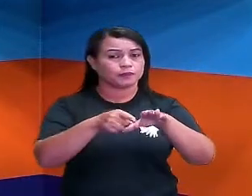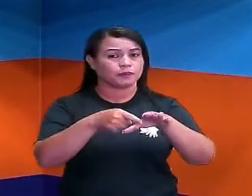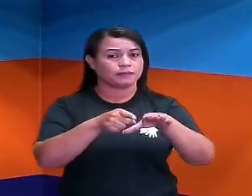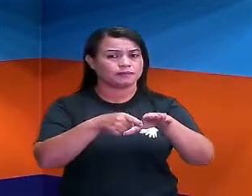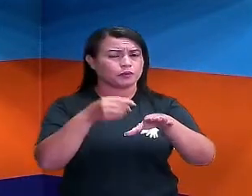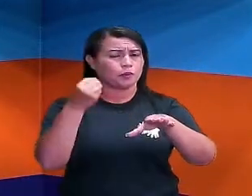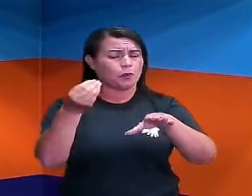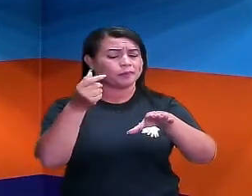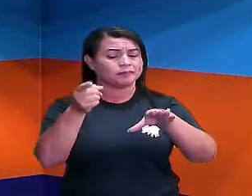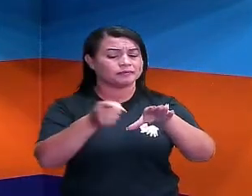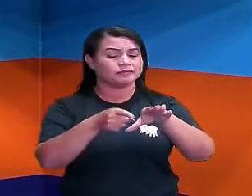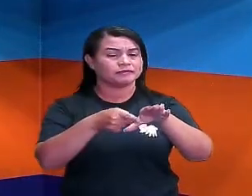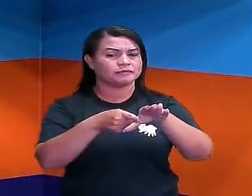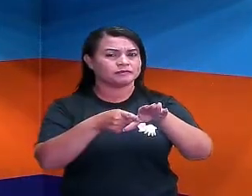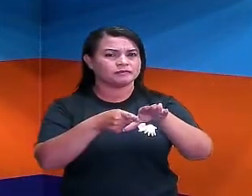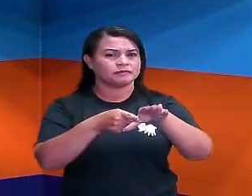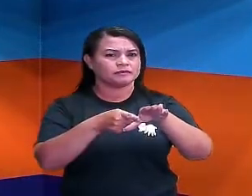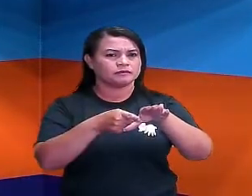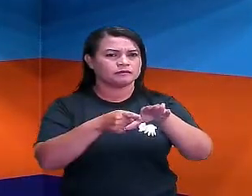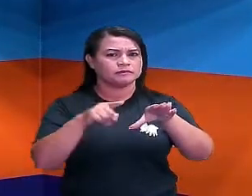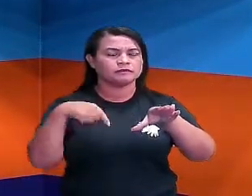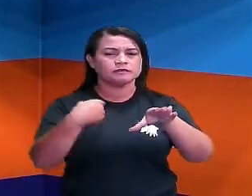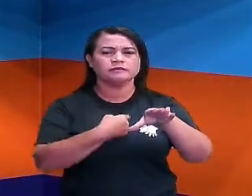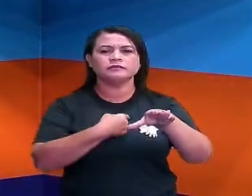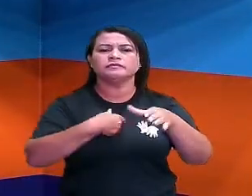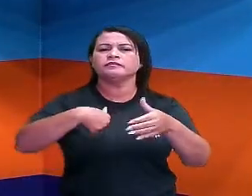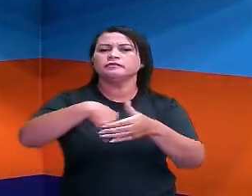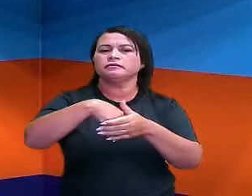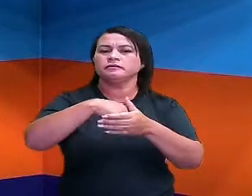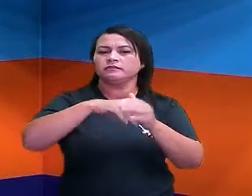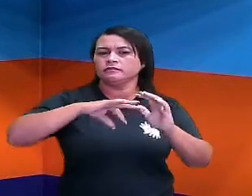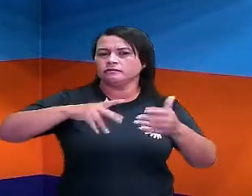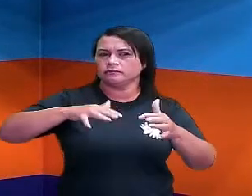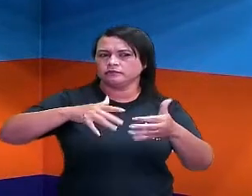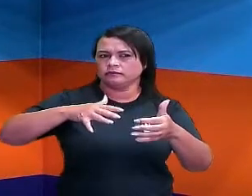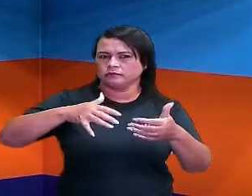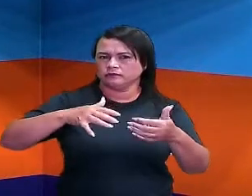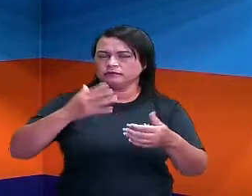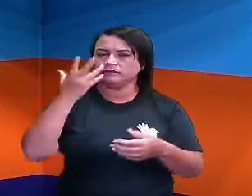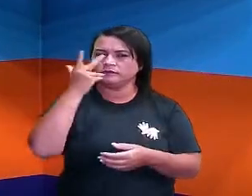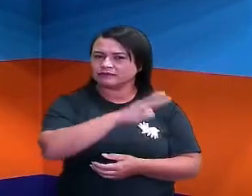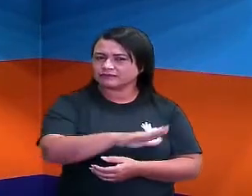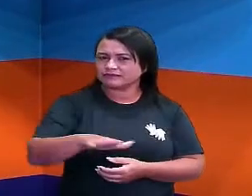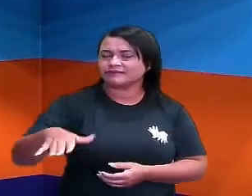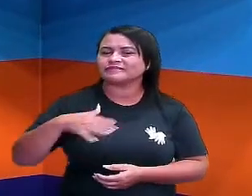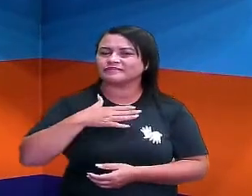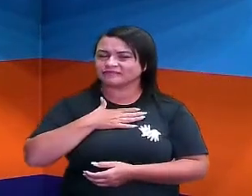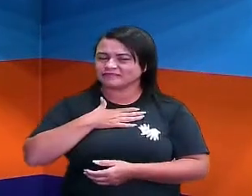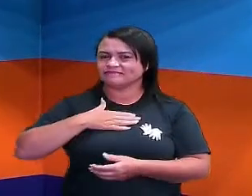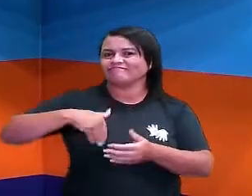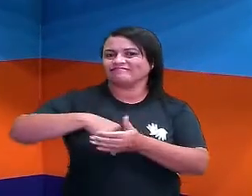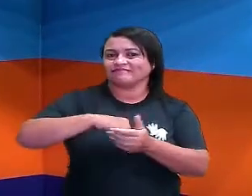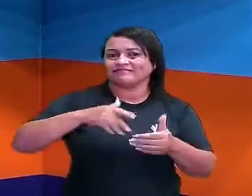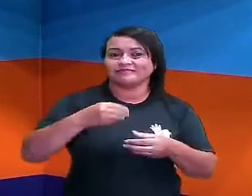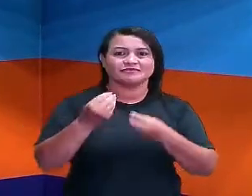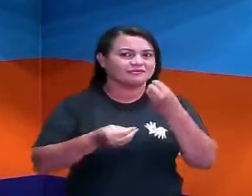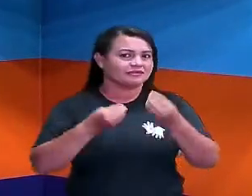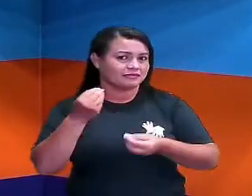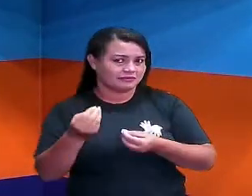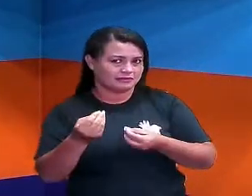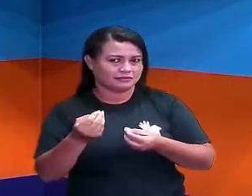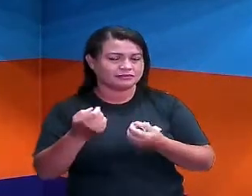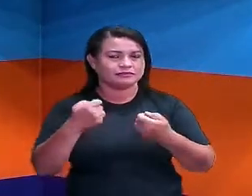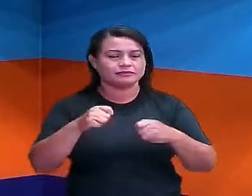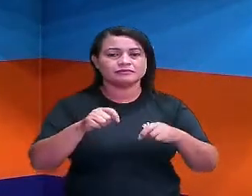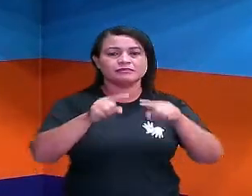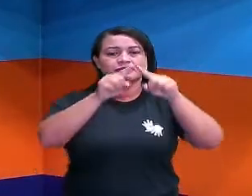uso para medir o pé? Quando a gente vai jogar bola, quando a gente é criancinha que vai jogar bola, a gente precisa fazer a